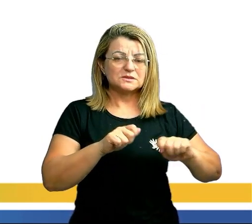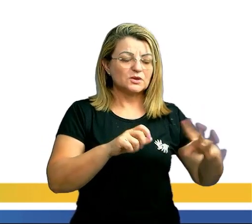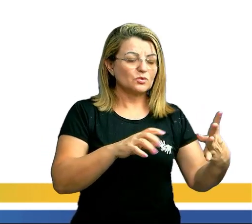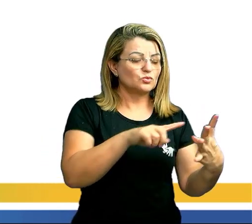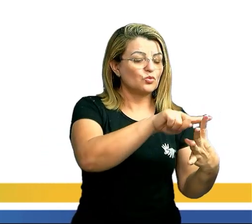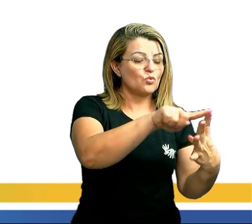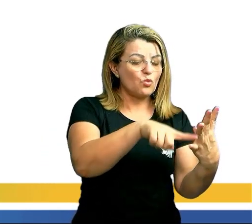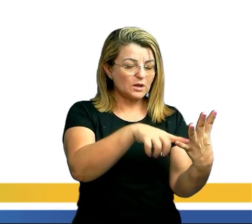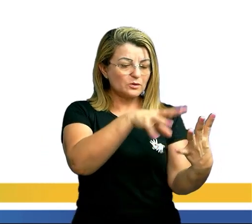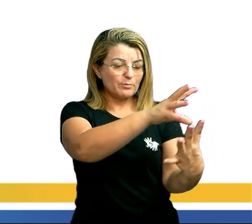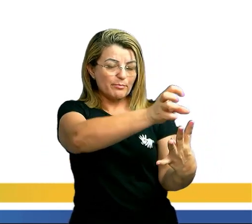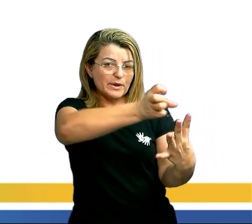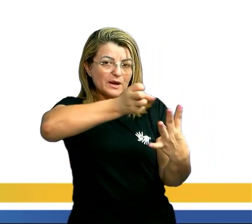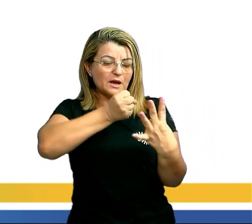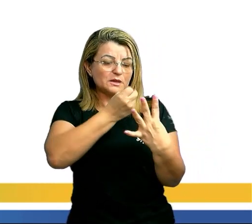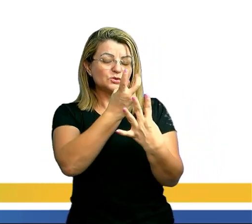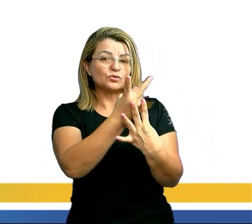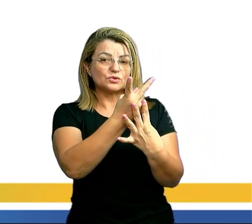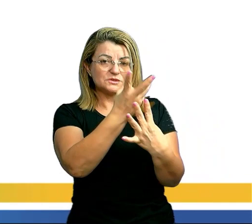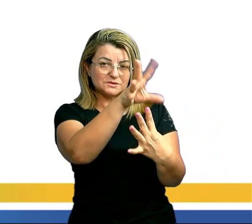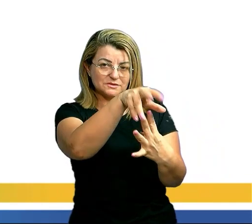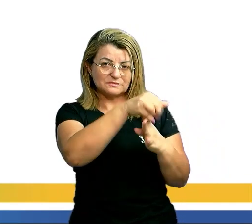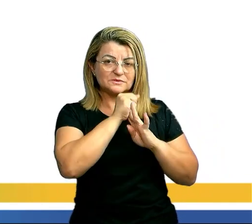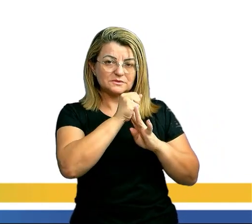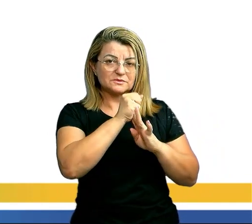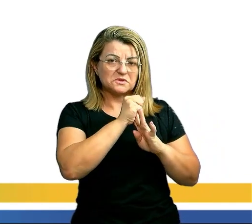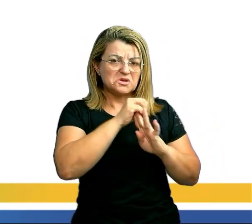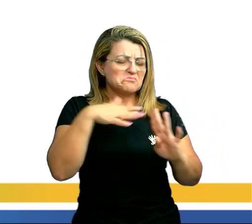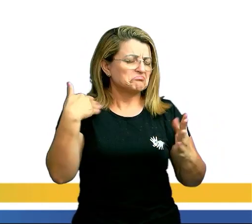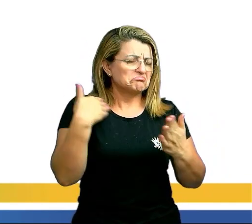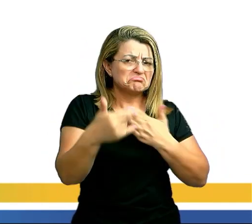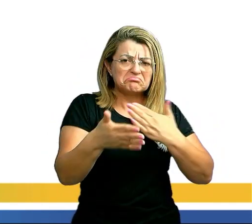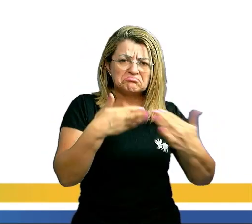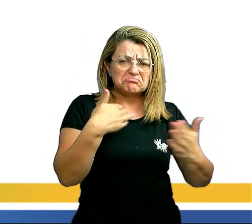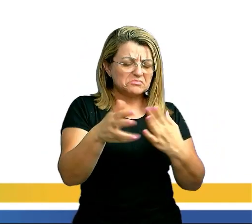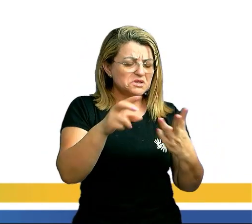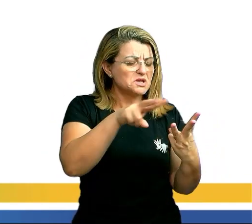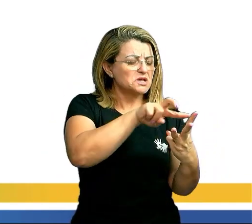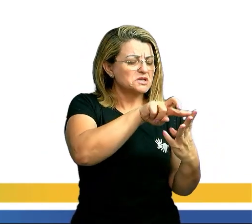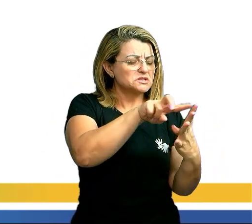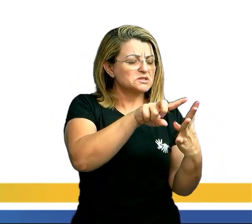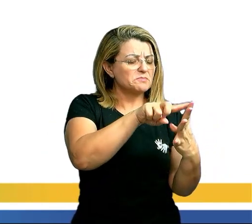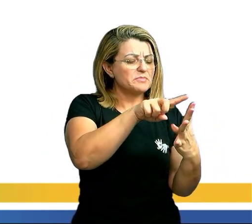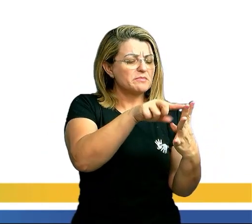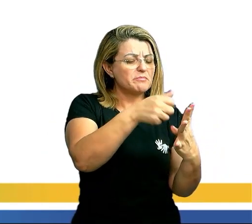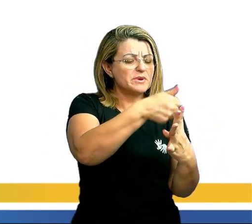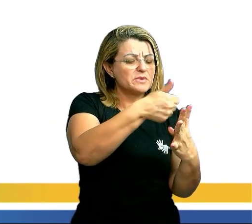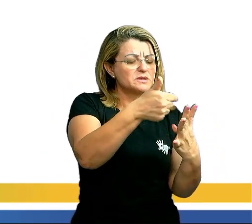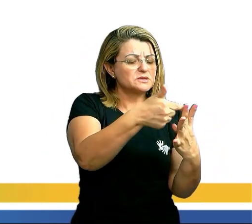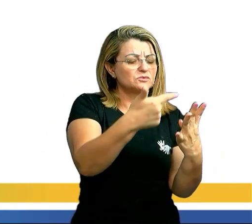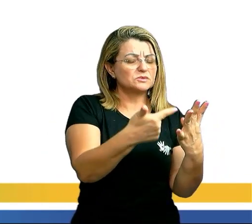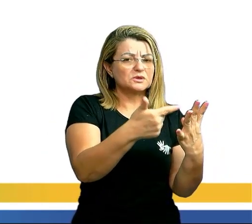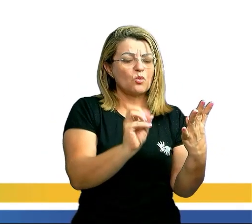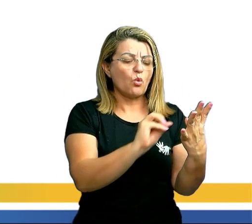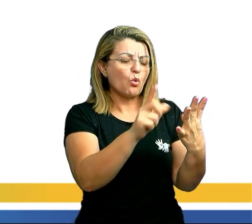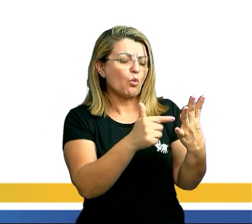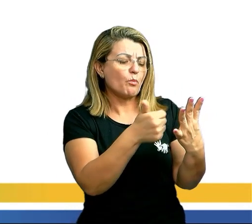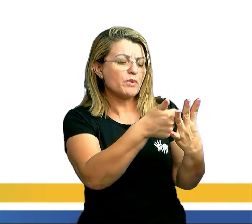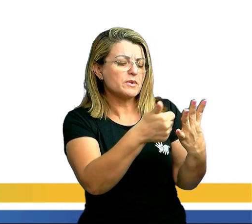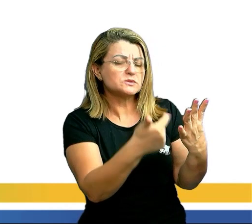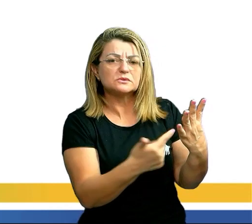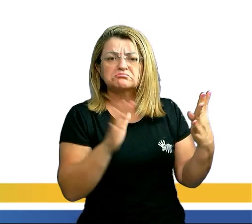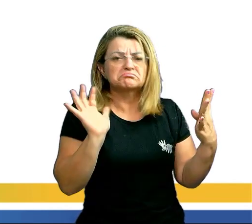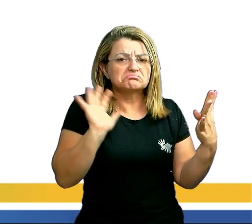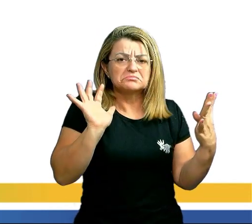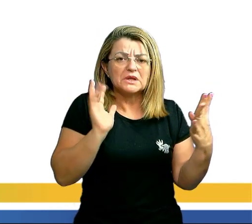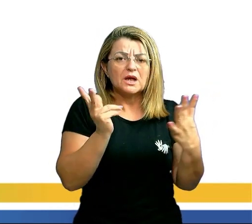escolher dois, onde a ordem não importa. Mas aqui vai dar um trabalho você montar. Se eu jogar na fórmula, eu consigo chegar a isso